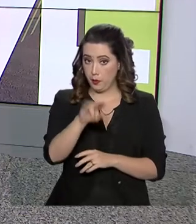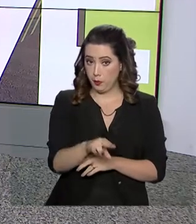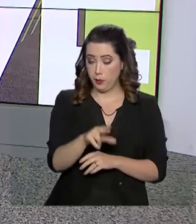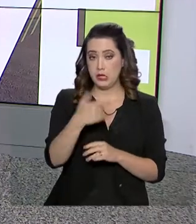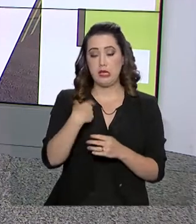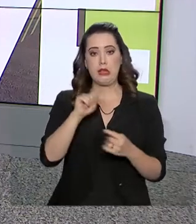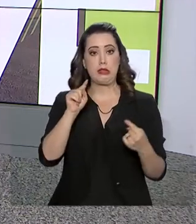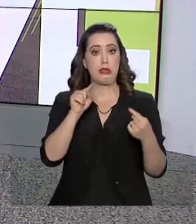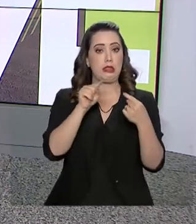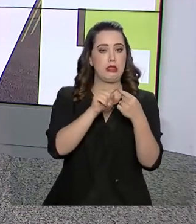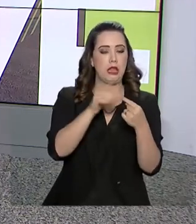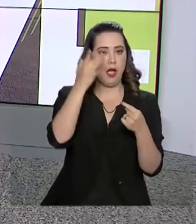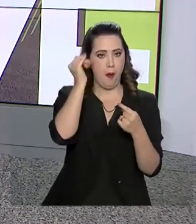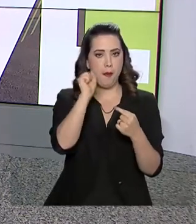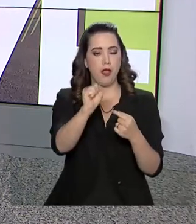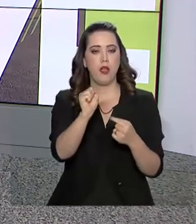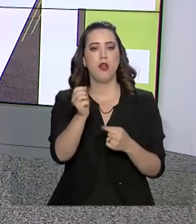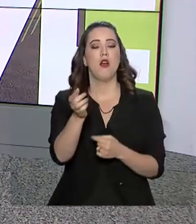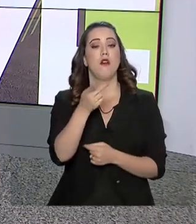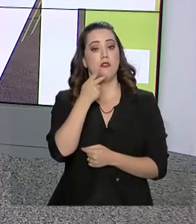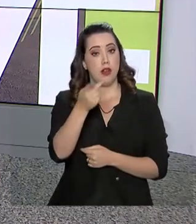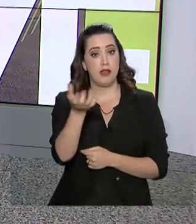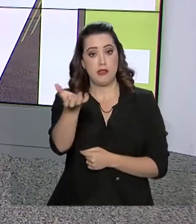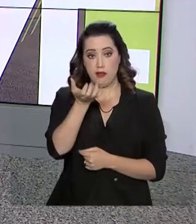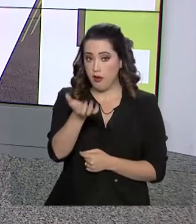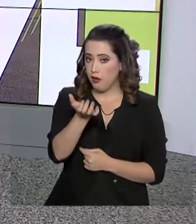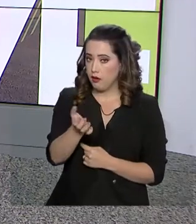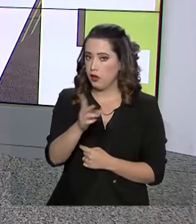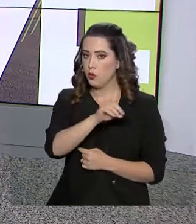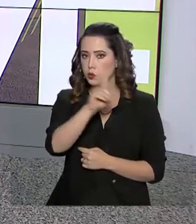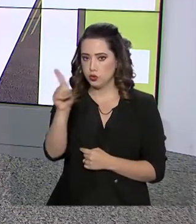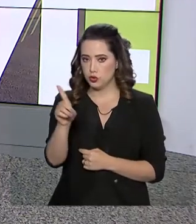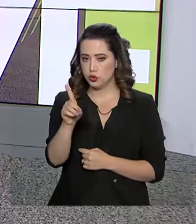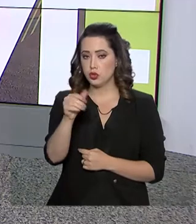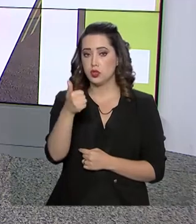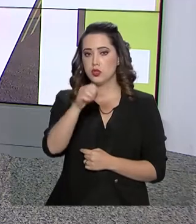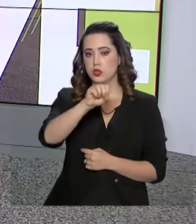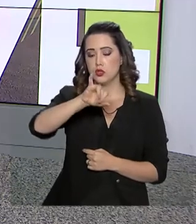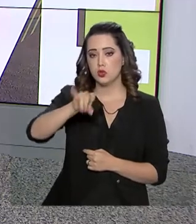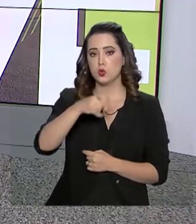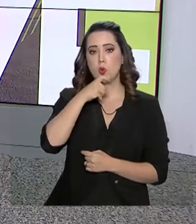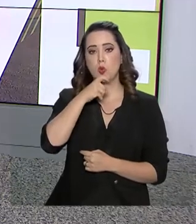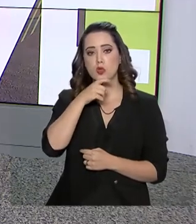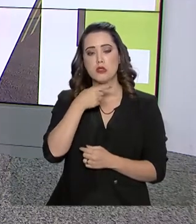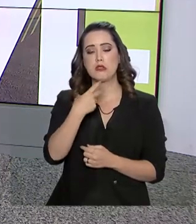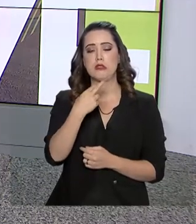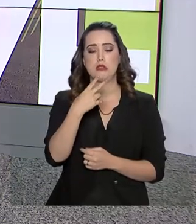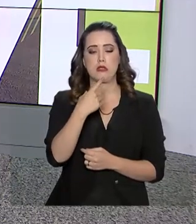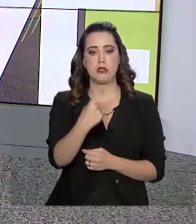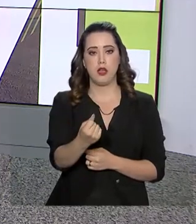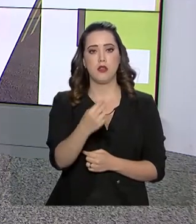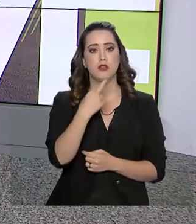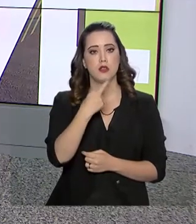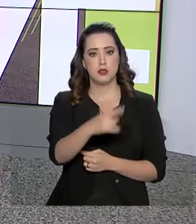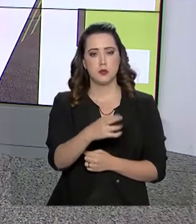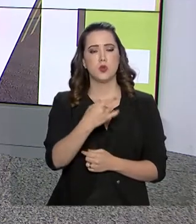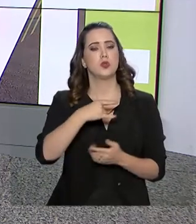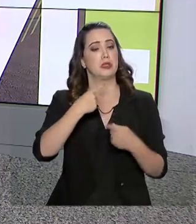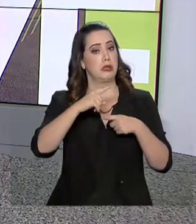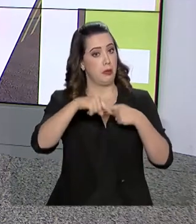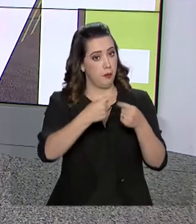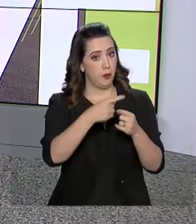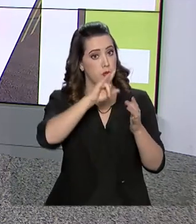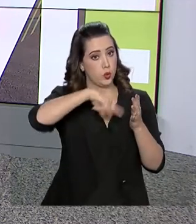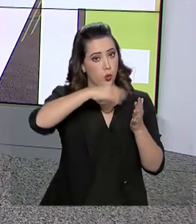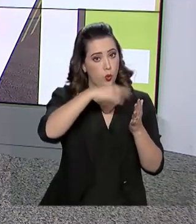o interesse vai até amanhã. O resultado da lista de espera sai em 18 de julho. A comprovação de documentos para os selecionados nessa